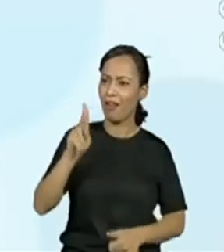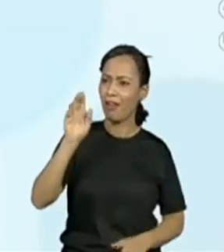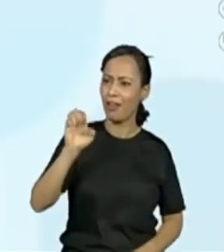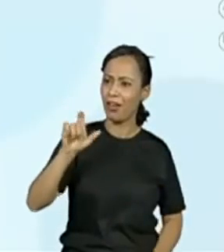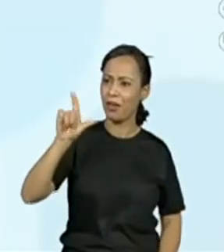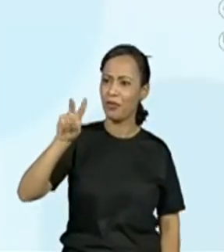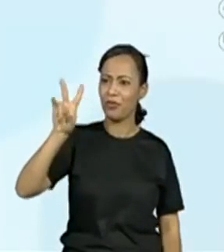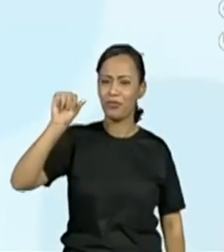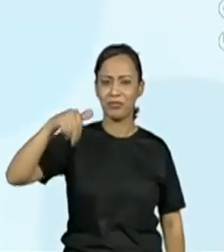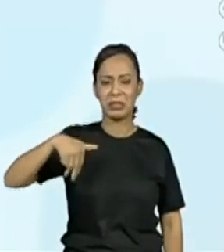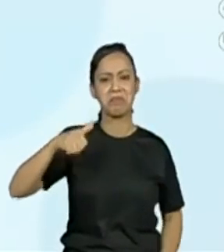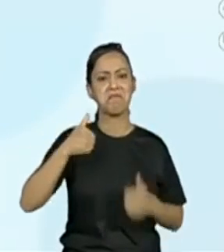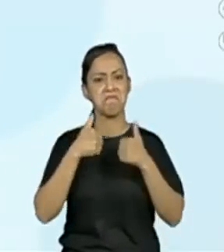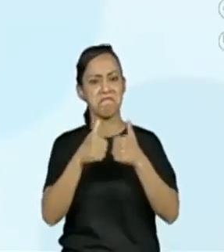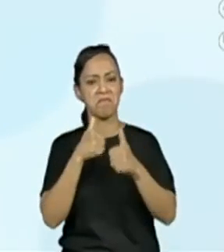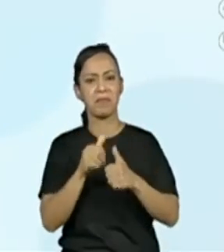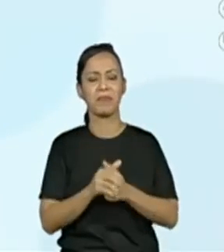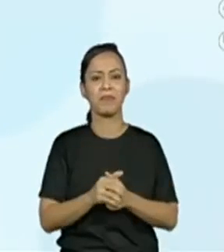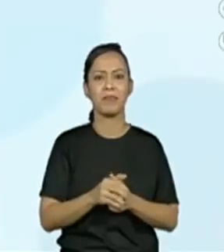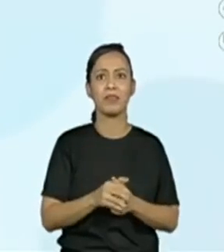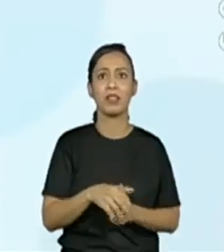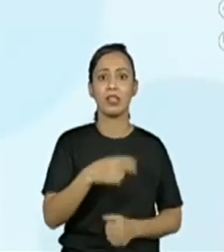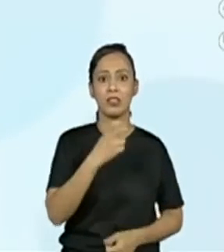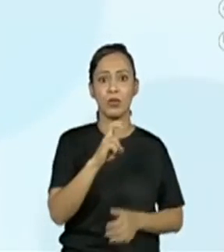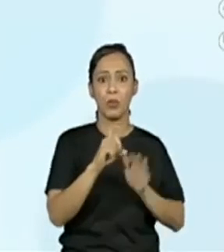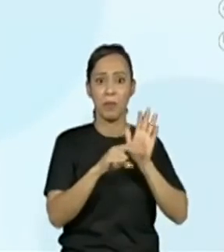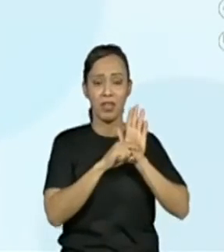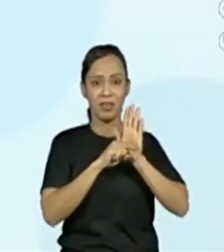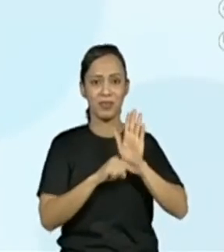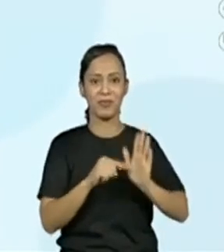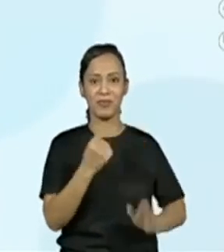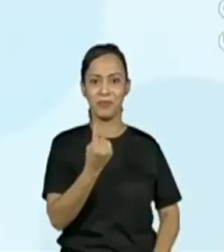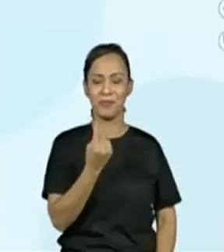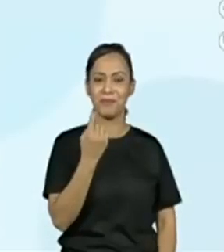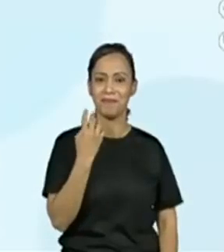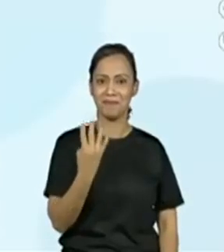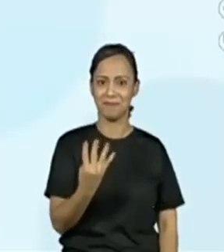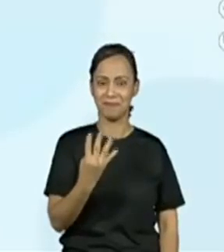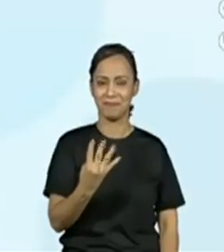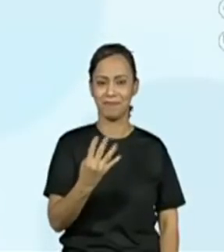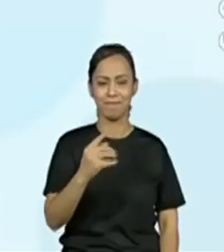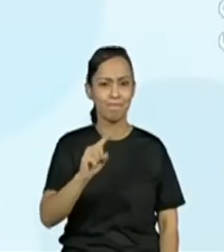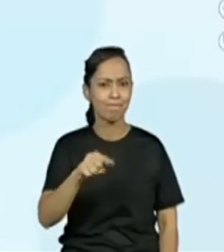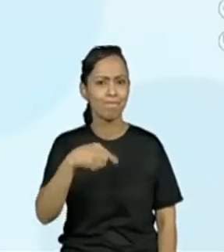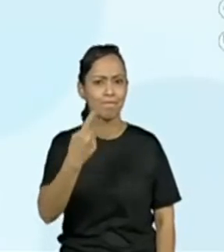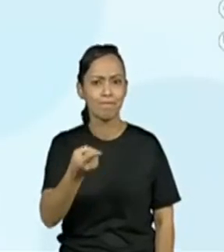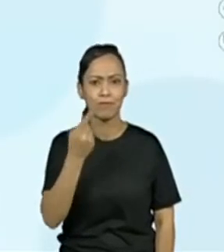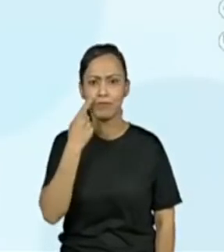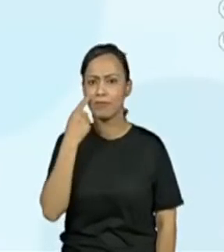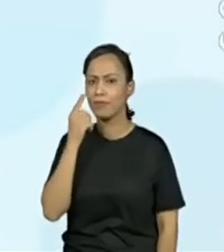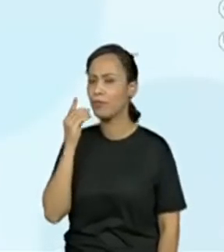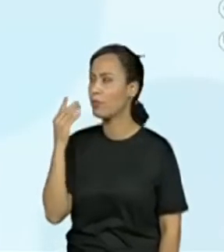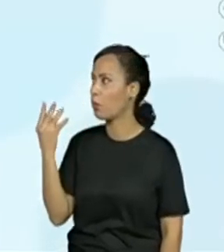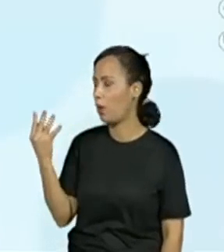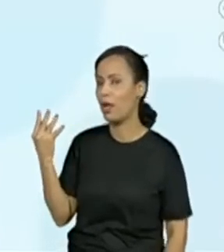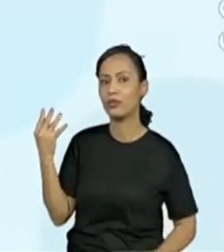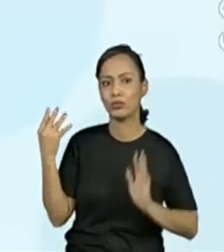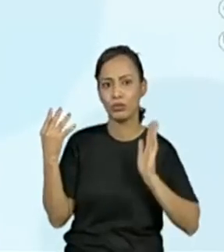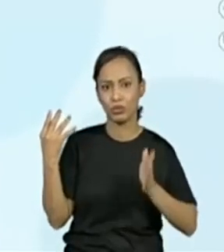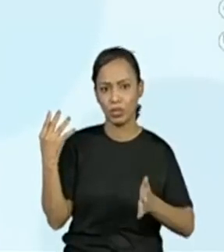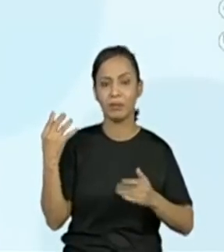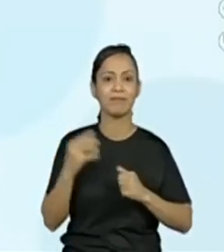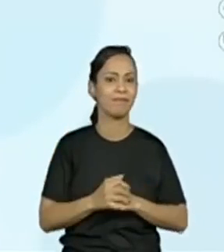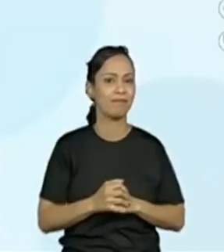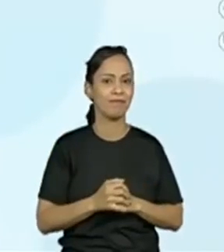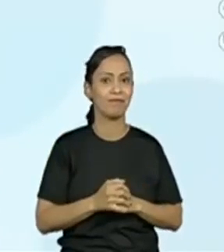participando conosco. 5 menos 1 é 4. Isso mesmo. E aí, na próxima tela, vamos encontrar o 4, confirmar. E o